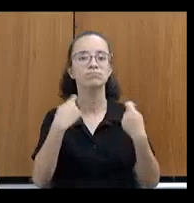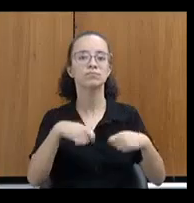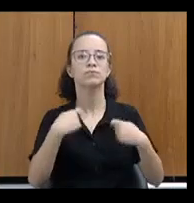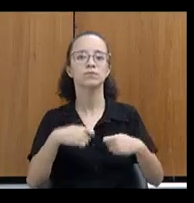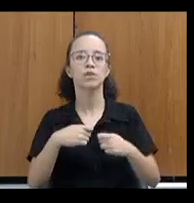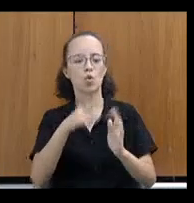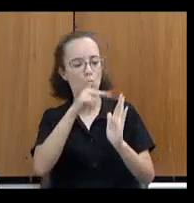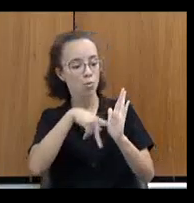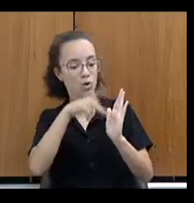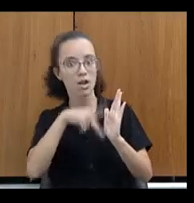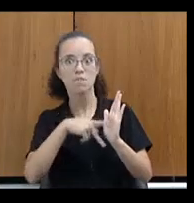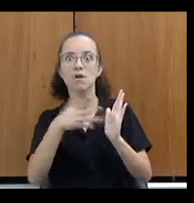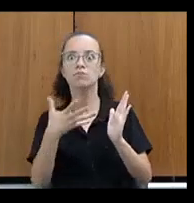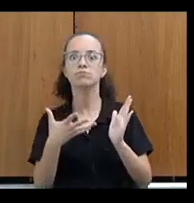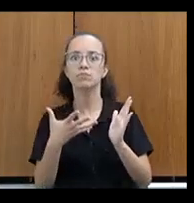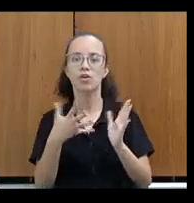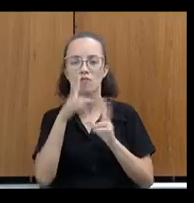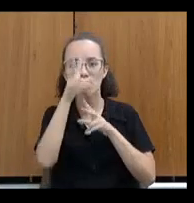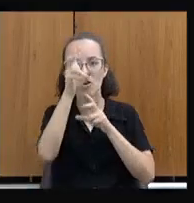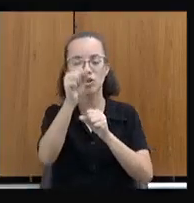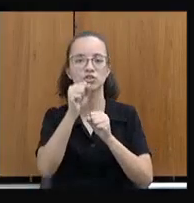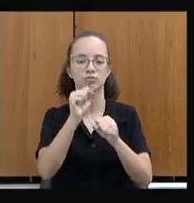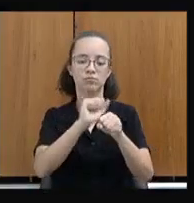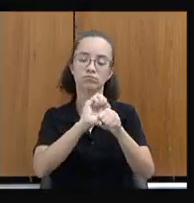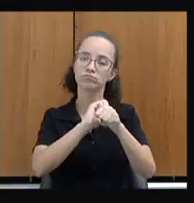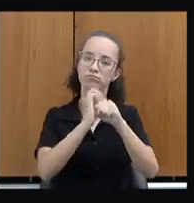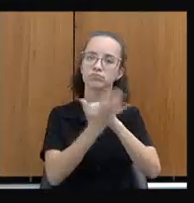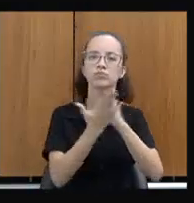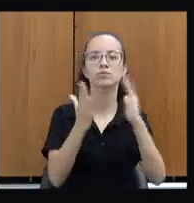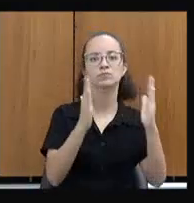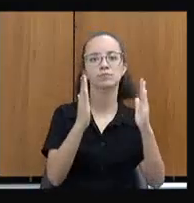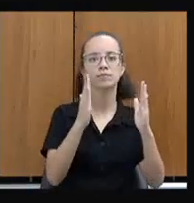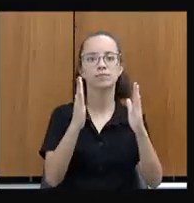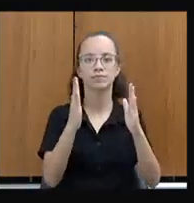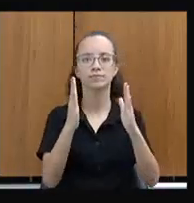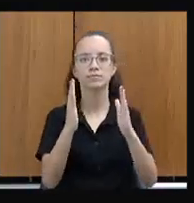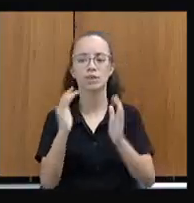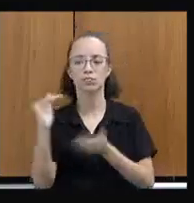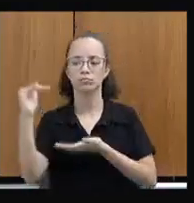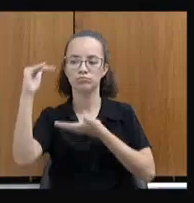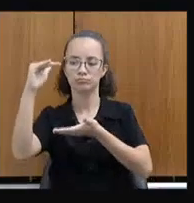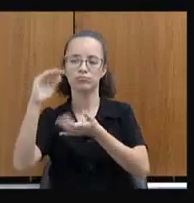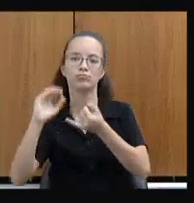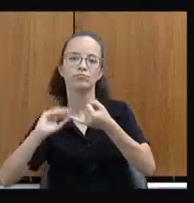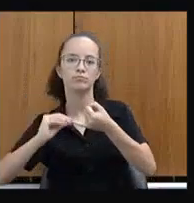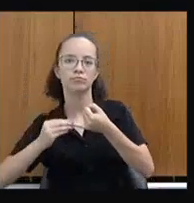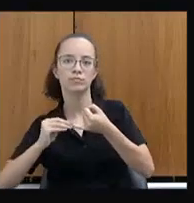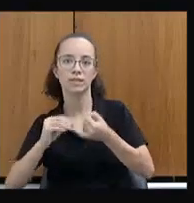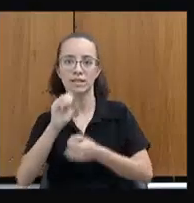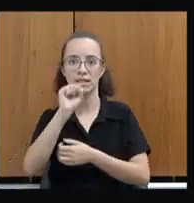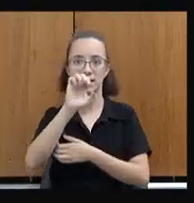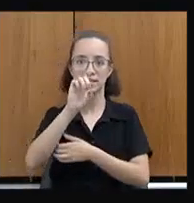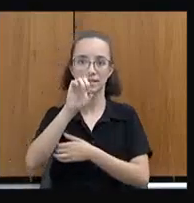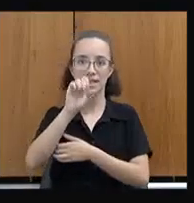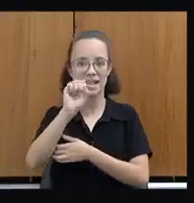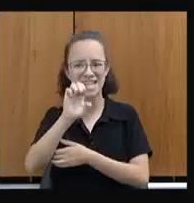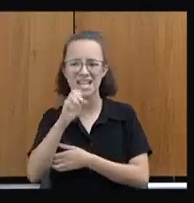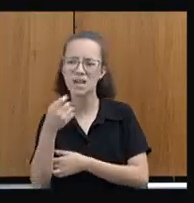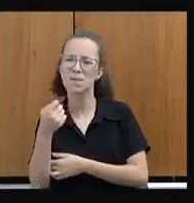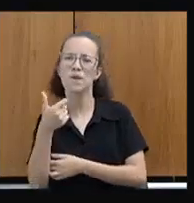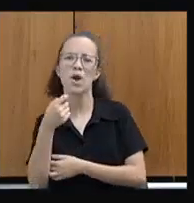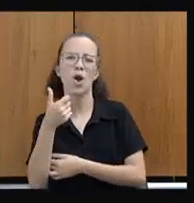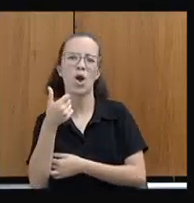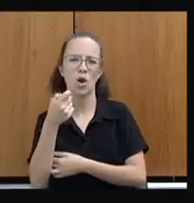robustos. Estou dizendo que, na pandemia, a quantidade de cestas básicas que a CDS tinha disponível não dava nem para atender um